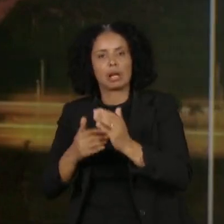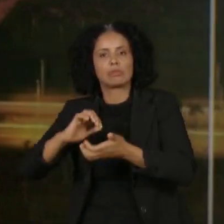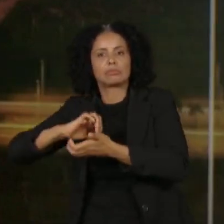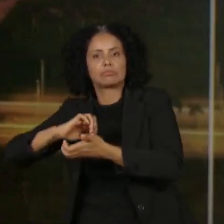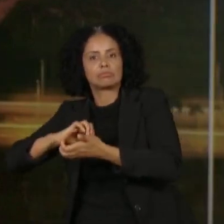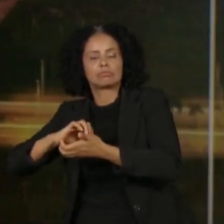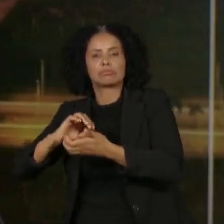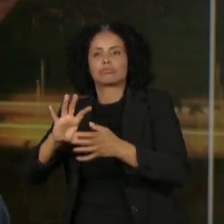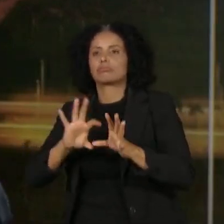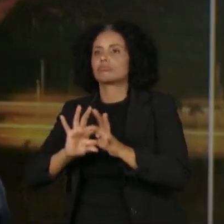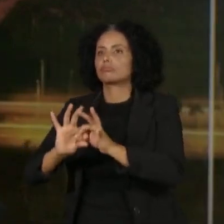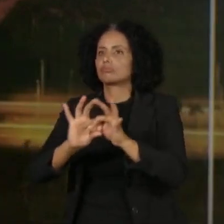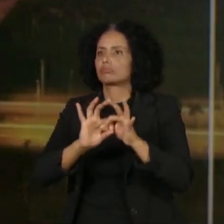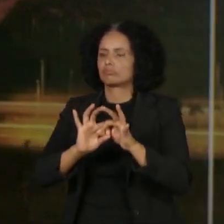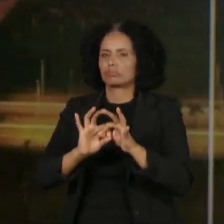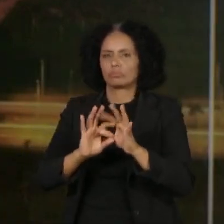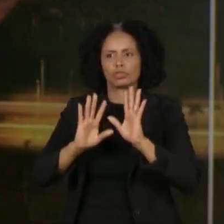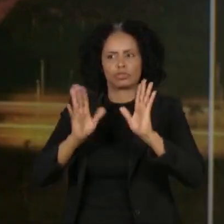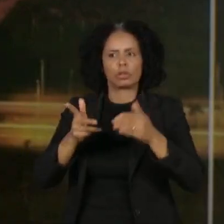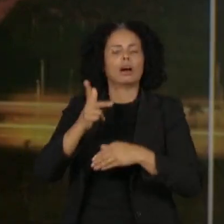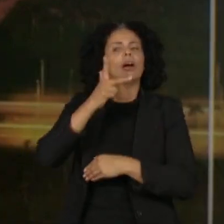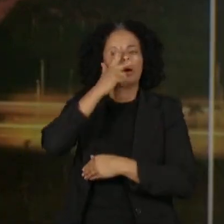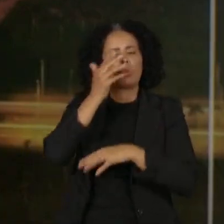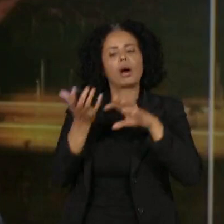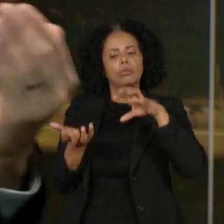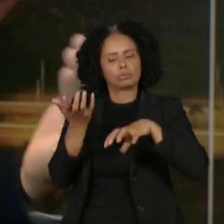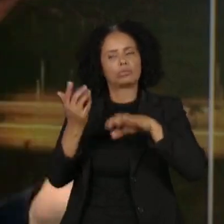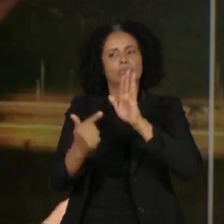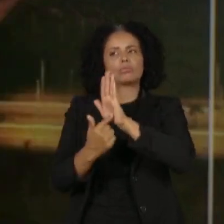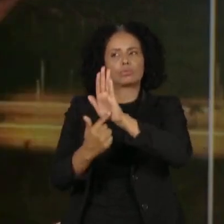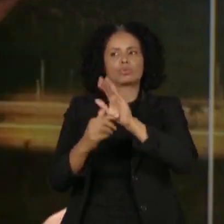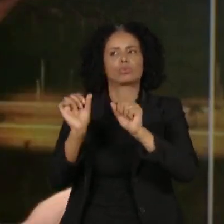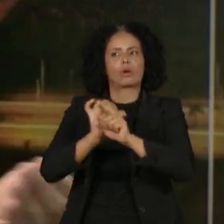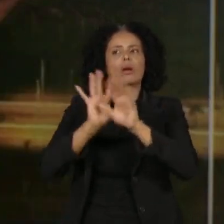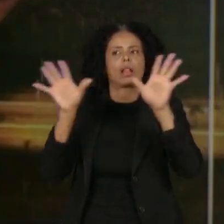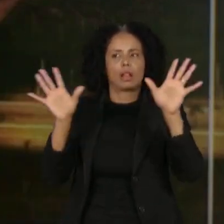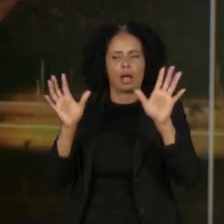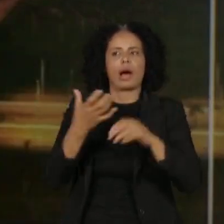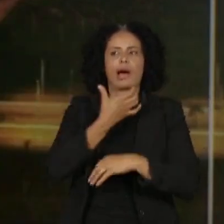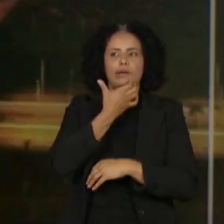Aliás, acho que o congresso já deu uma grande demonstração disso no final do ano,